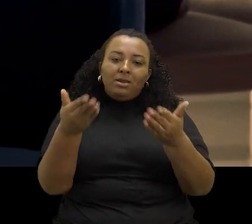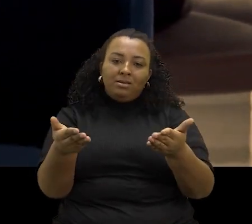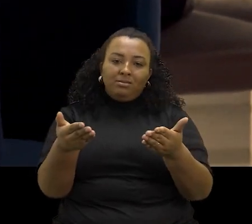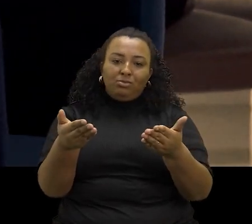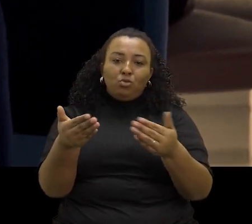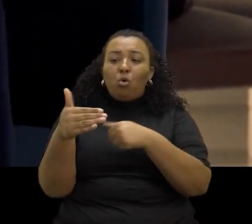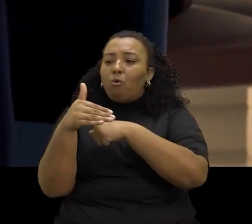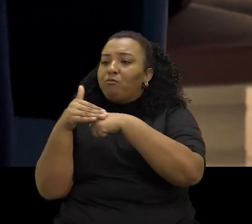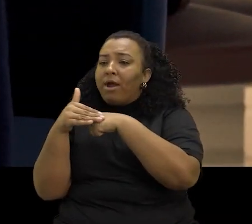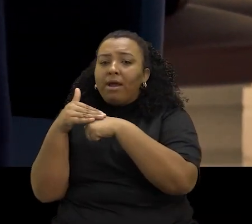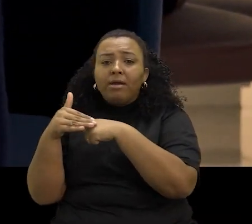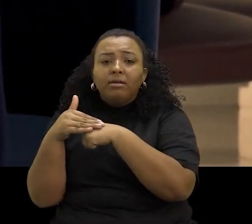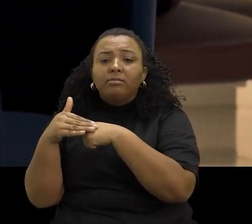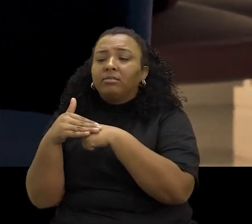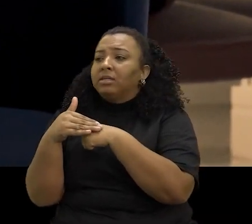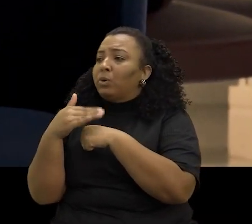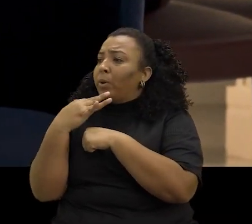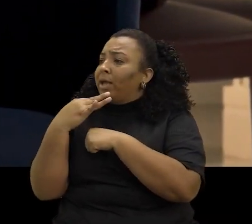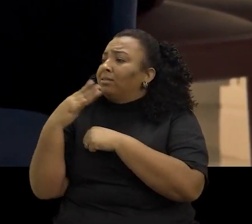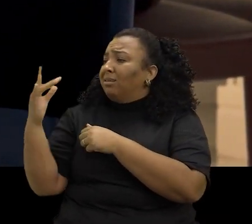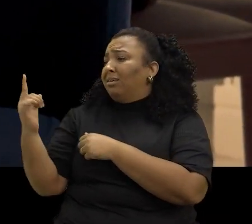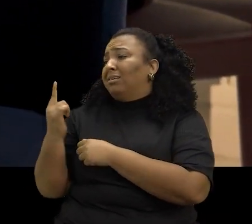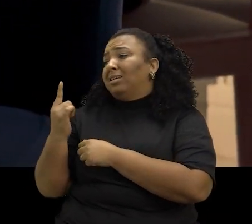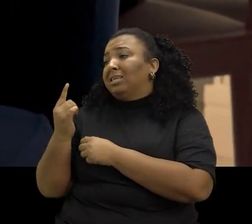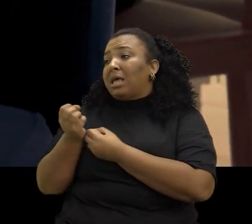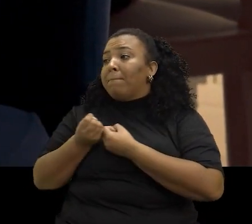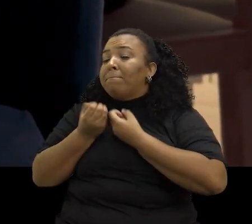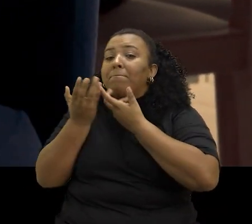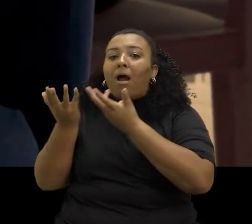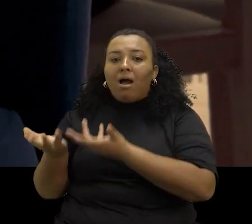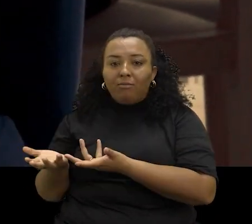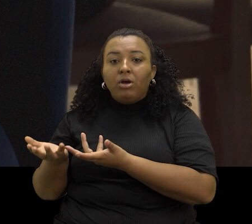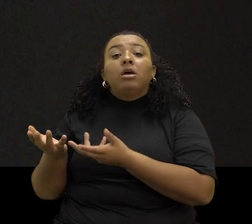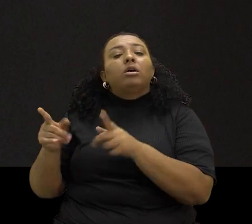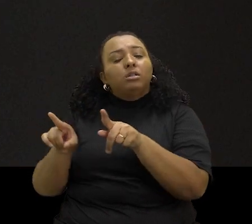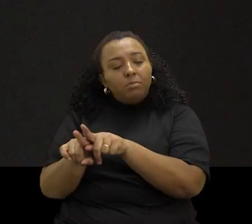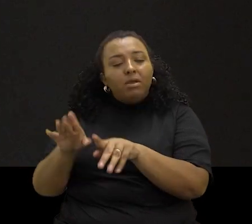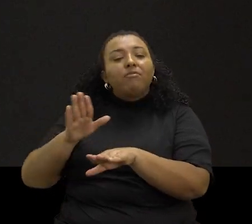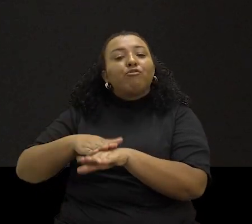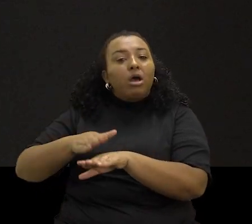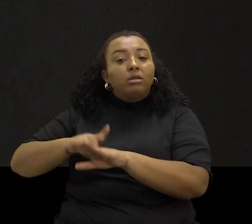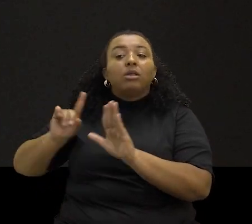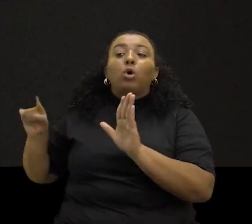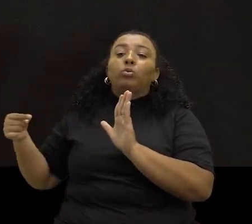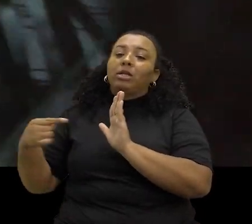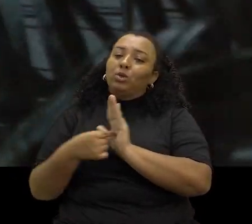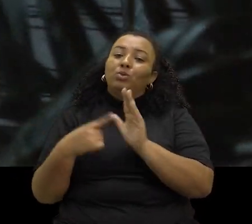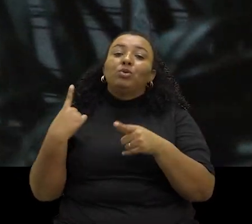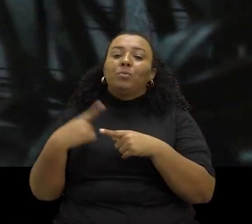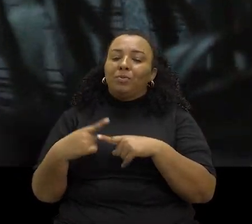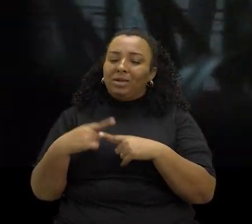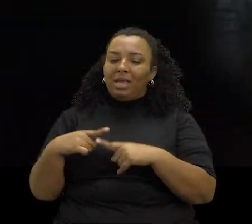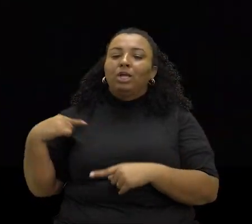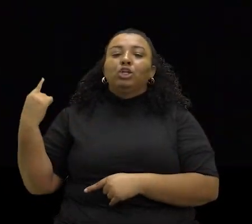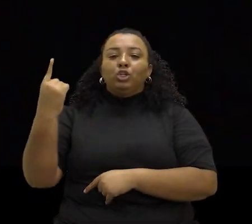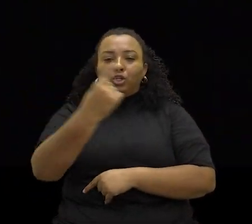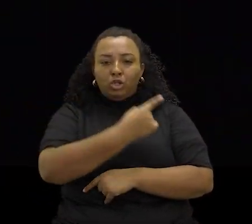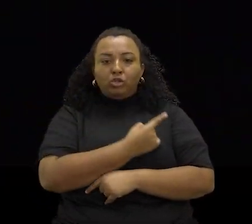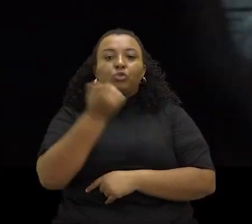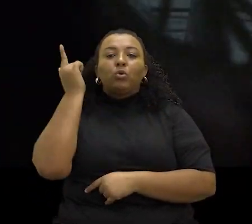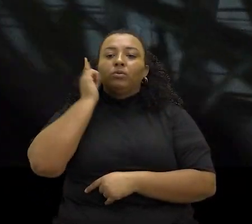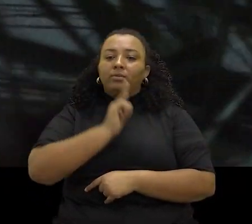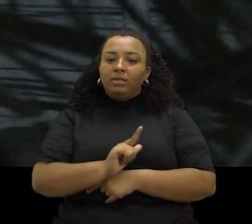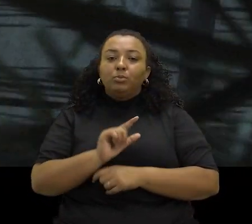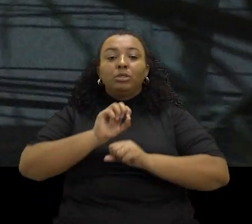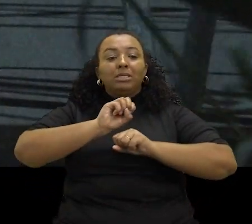isso. Fale com quem conhece e denuncie mesmo para que a